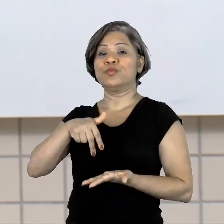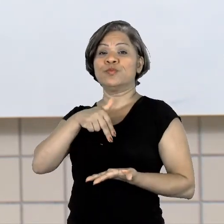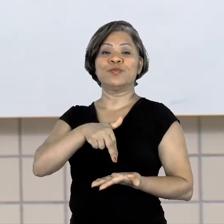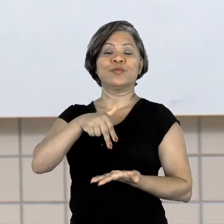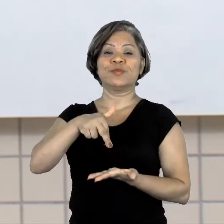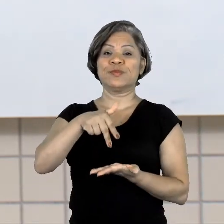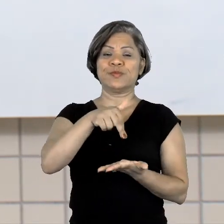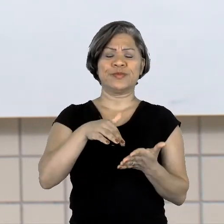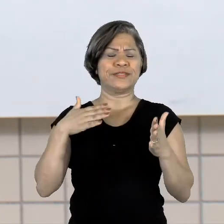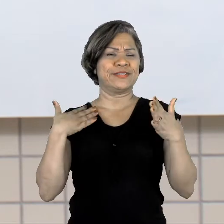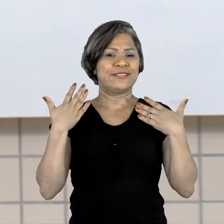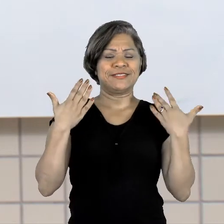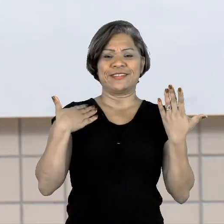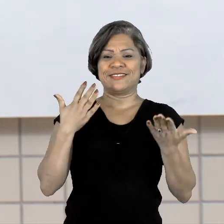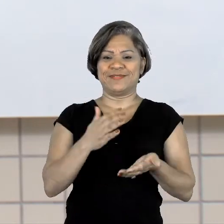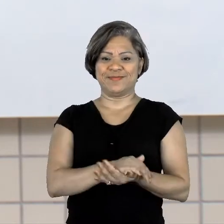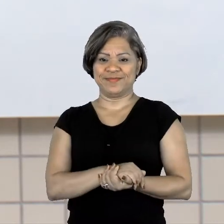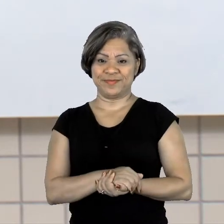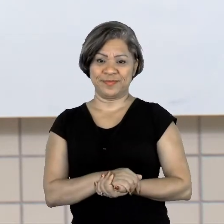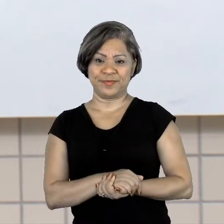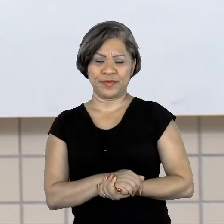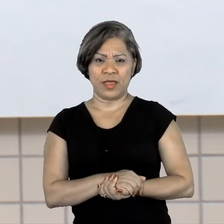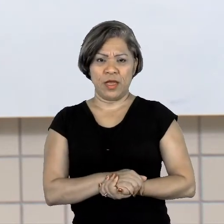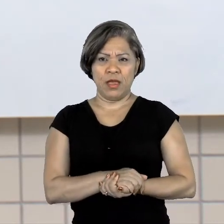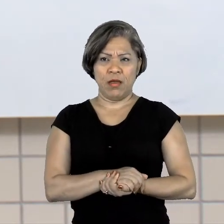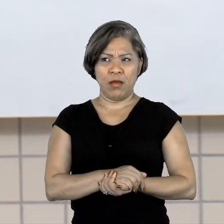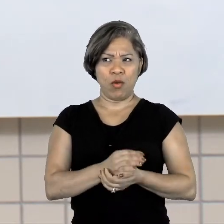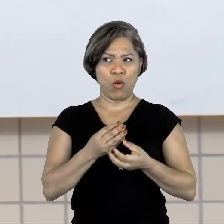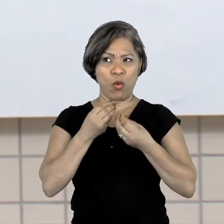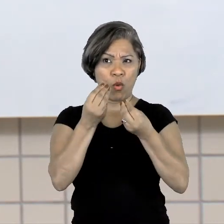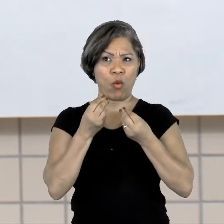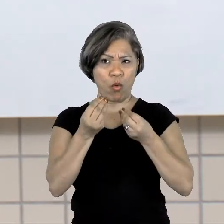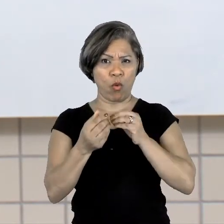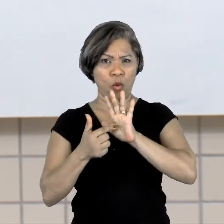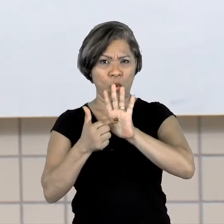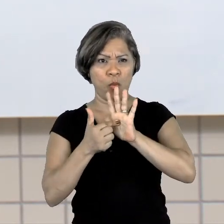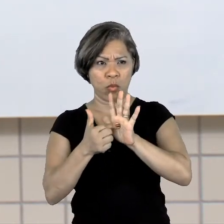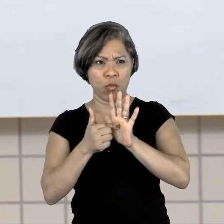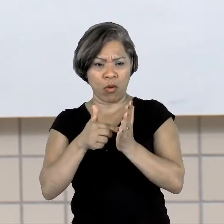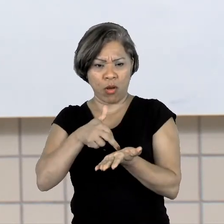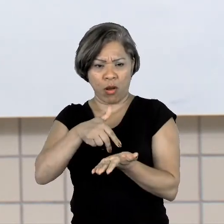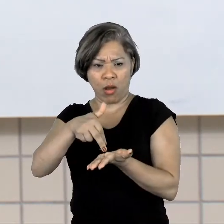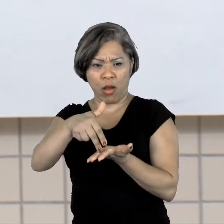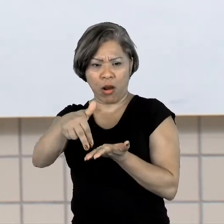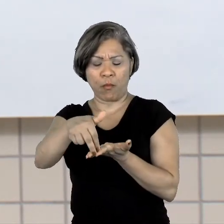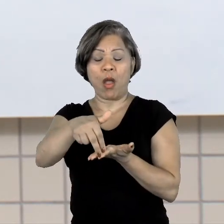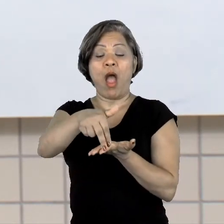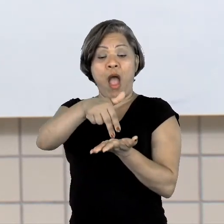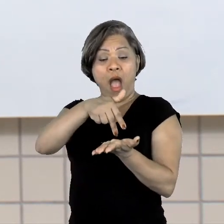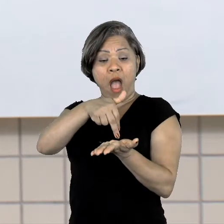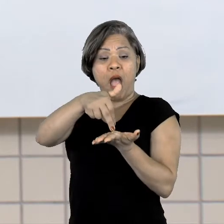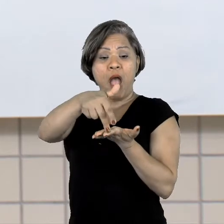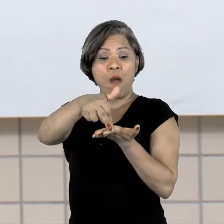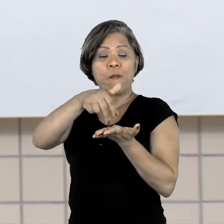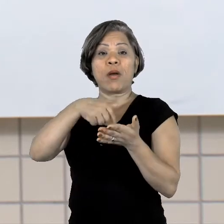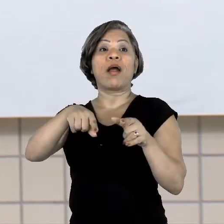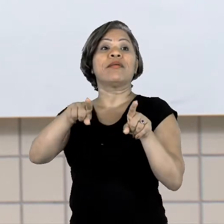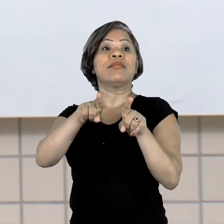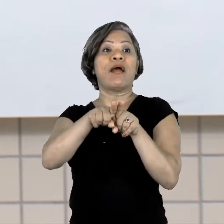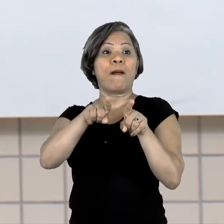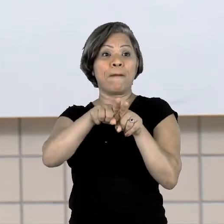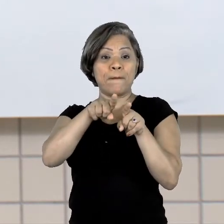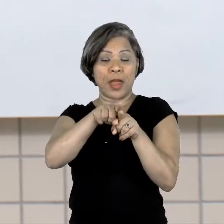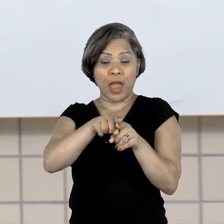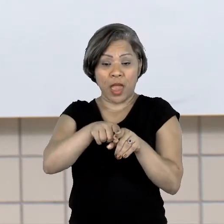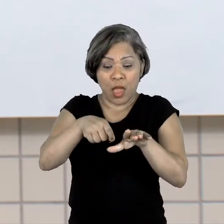contente. Professora, o que me mostra que ela vem caminhando? O movimento da perna e aquela sombrinha embaixo do pé dela, que nós